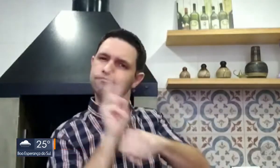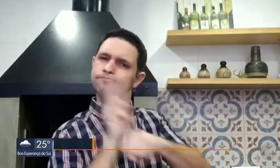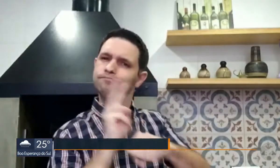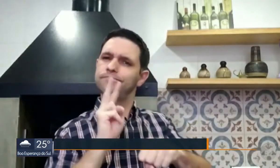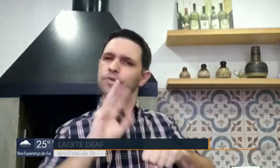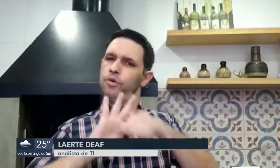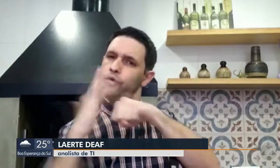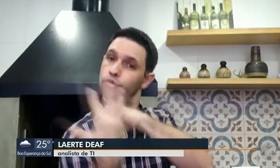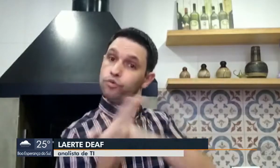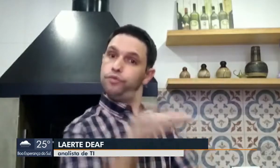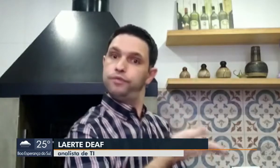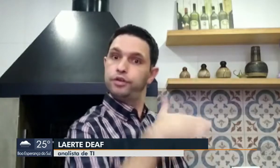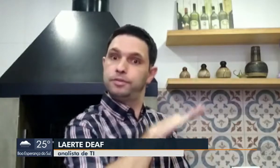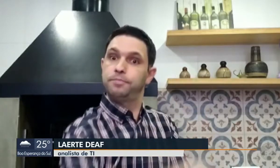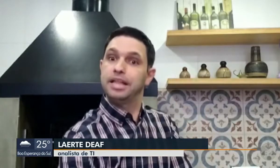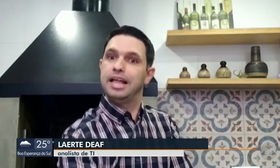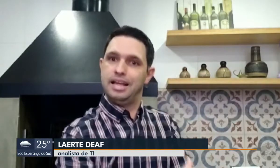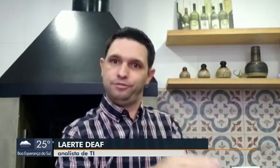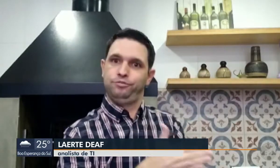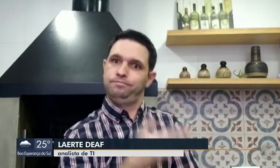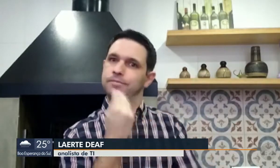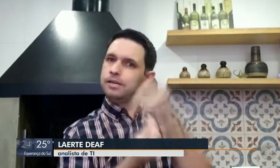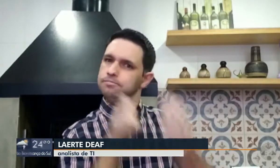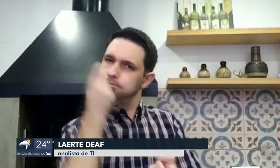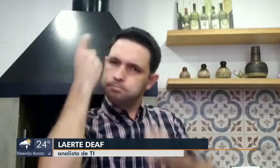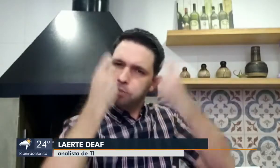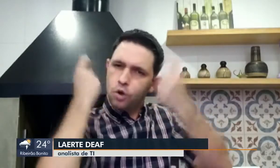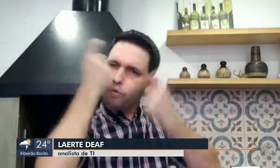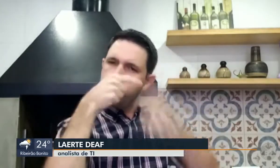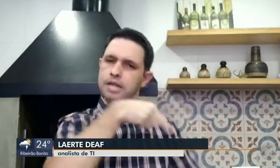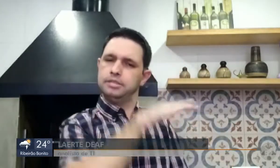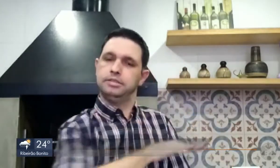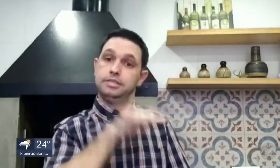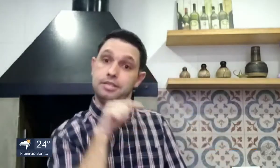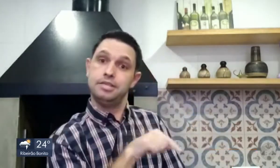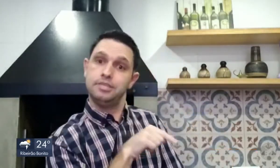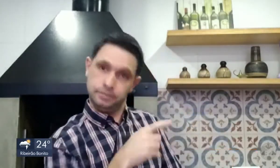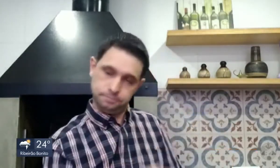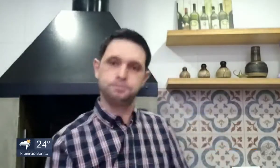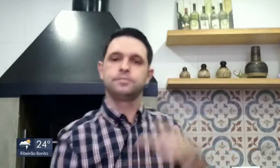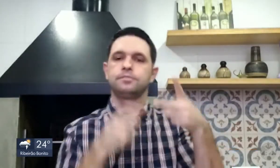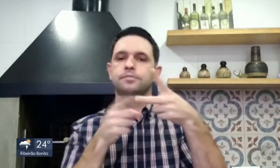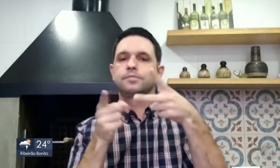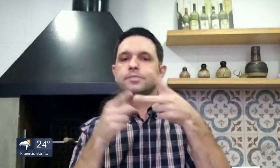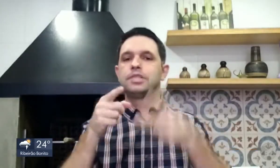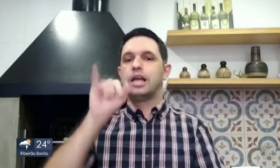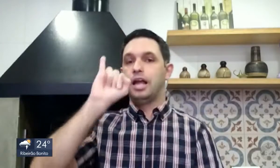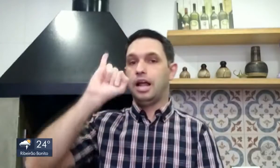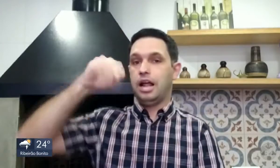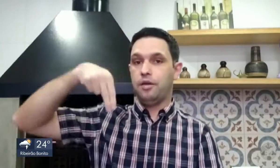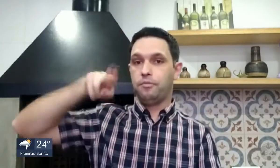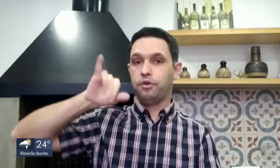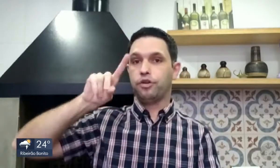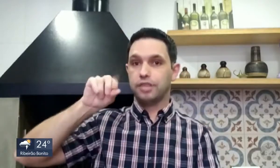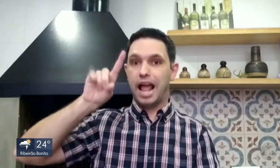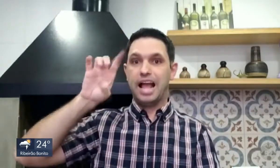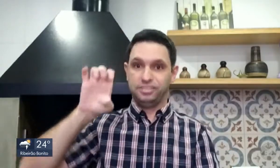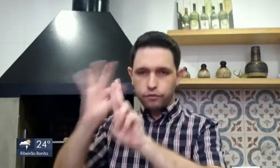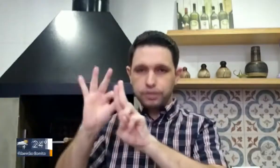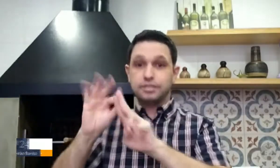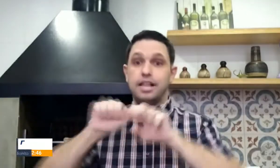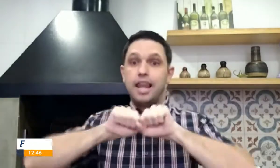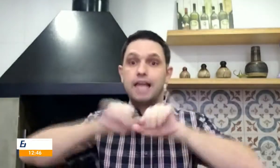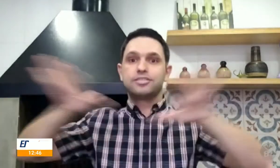muito importante para mim, porque eu tenho um filho e me ajudou a obter informações sobre como cuidar dele nesse contexto de pandemia.